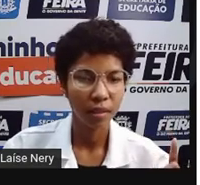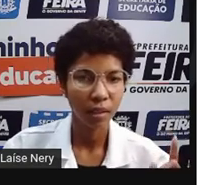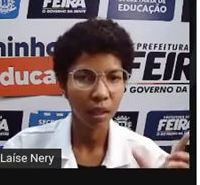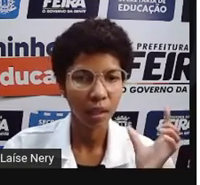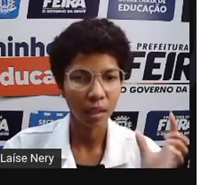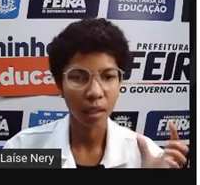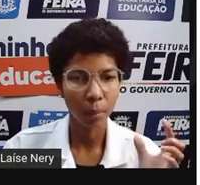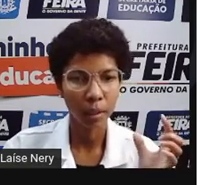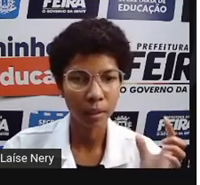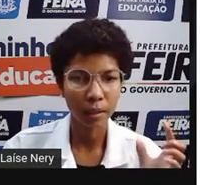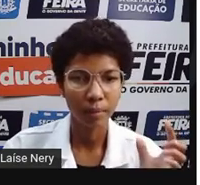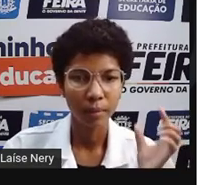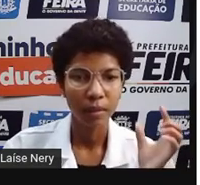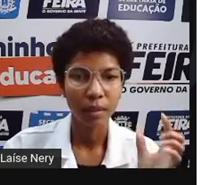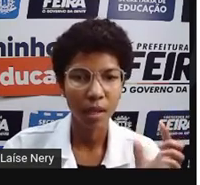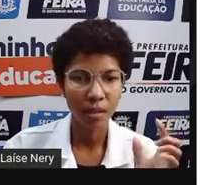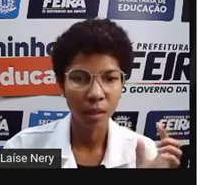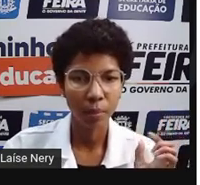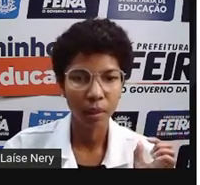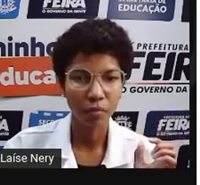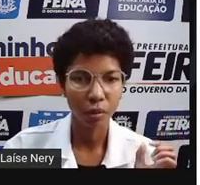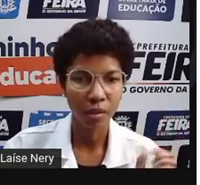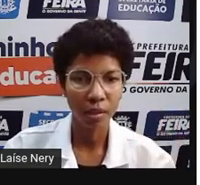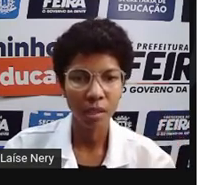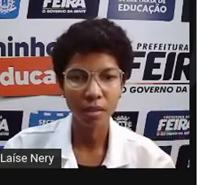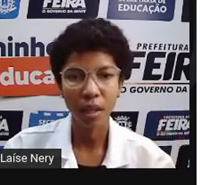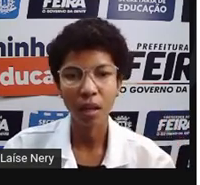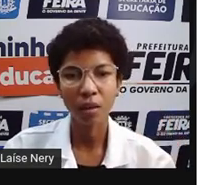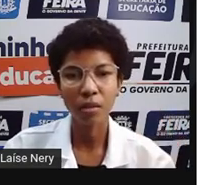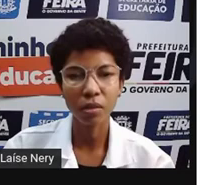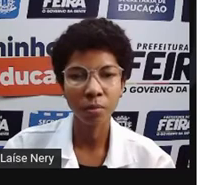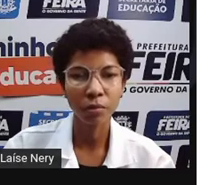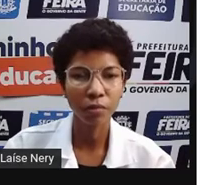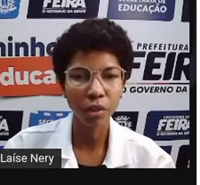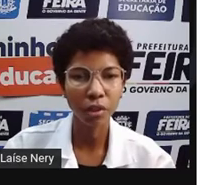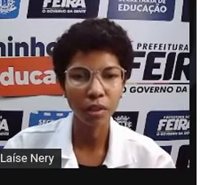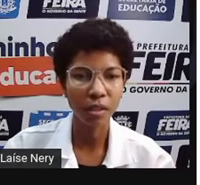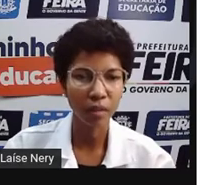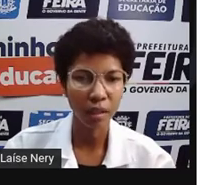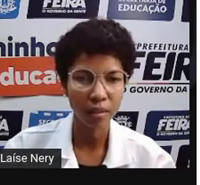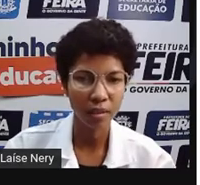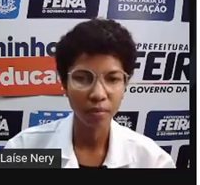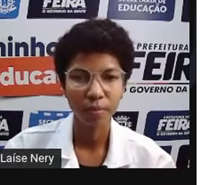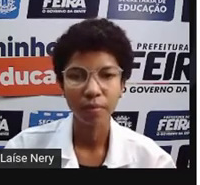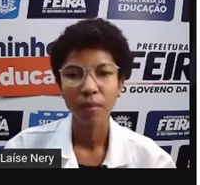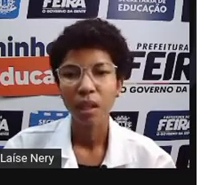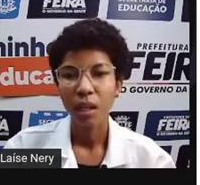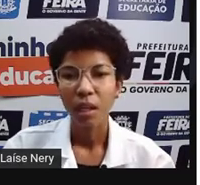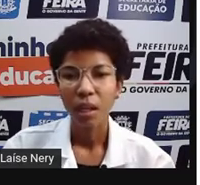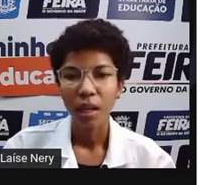que é daquela branca três lâmpadas fluorescentes, ela consome 23 watts.